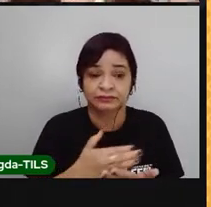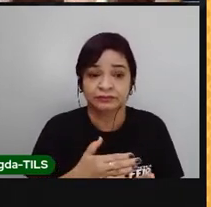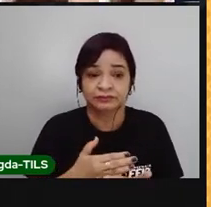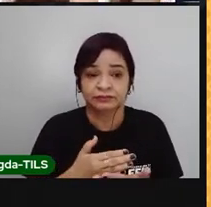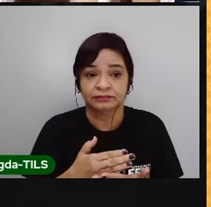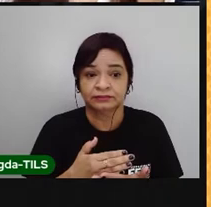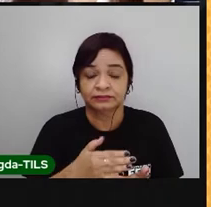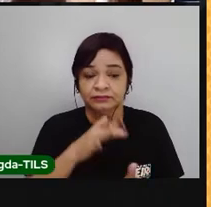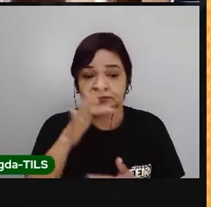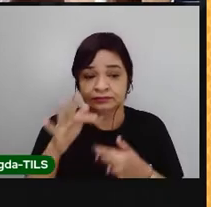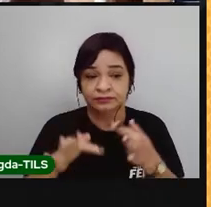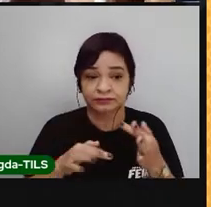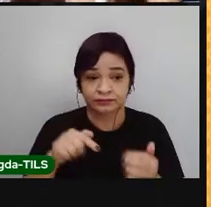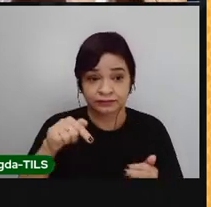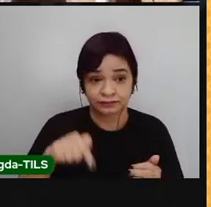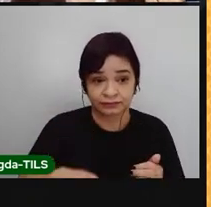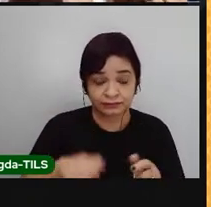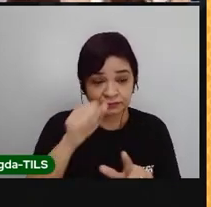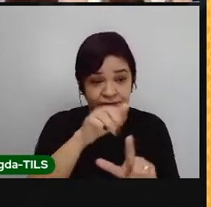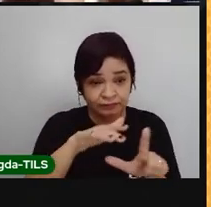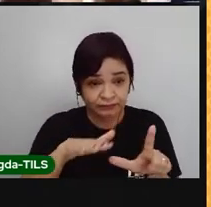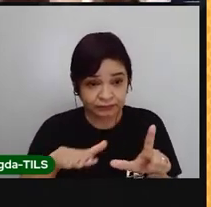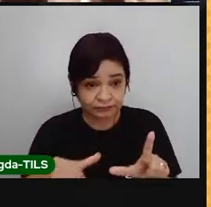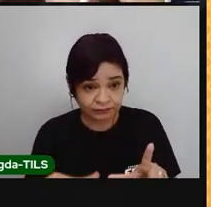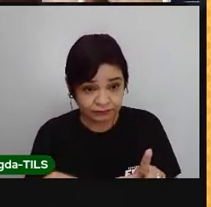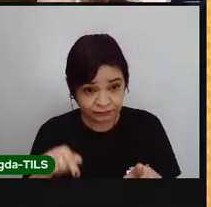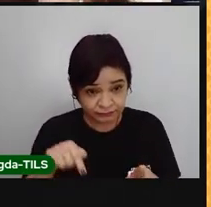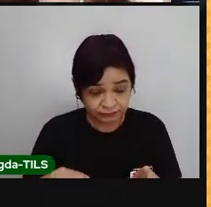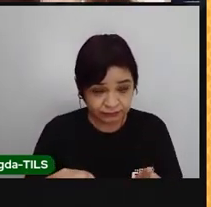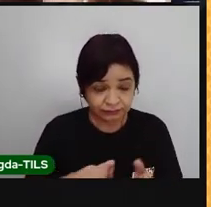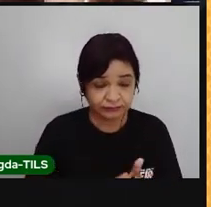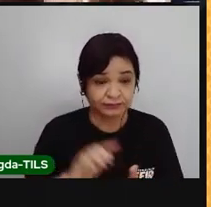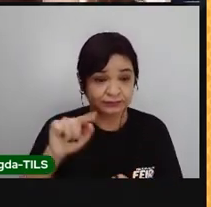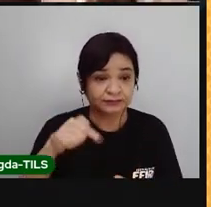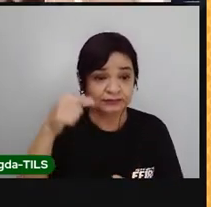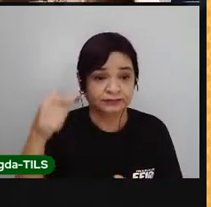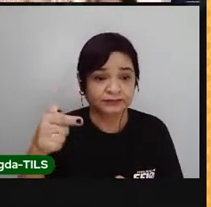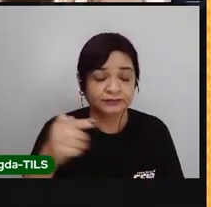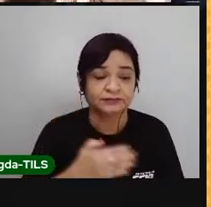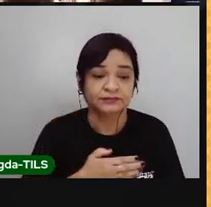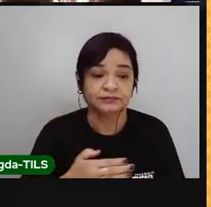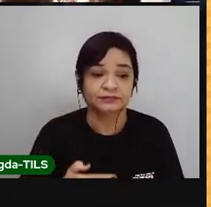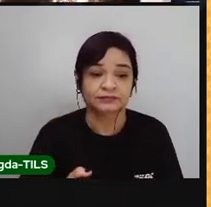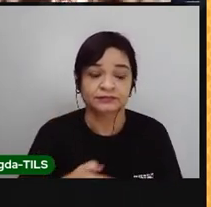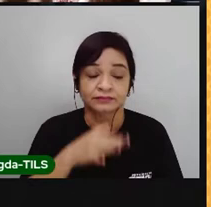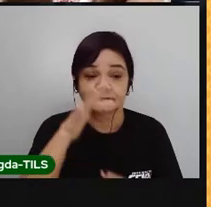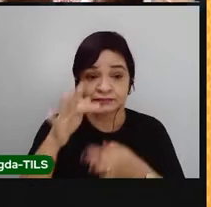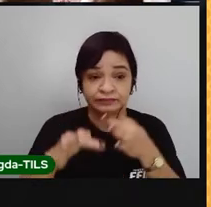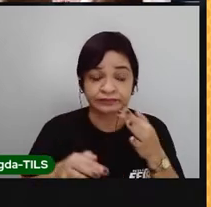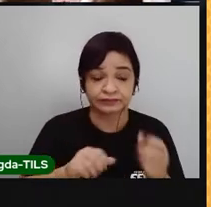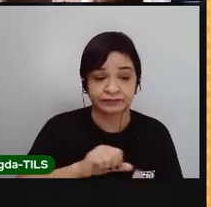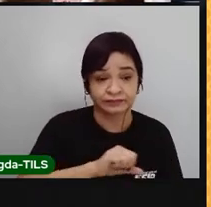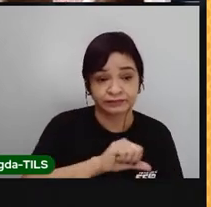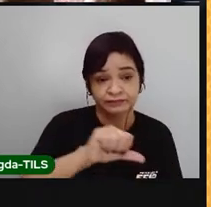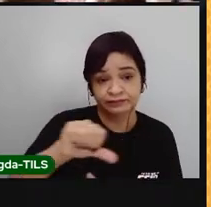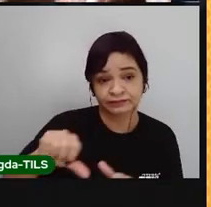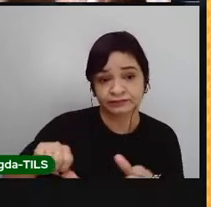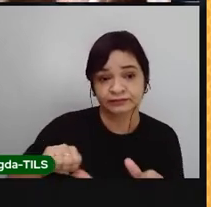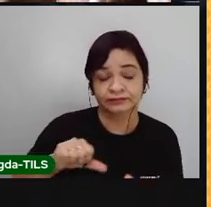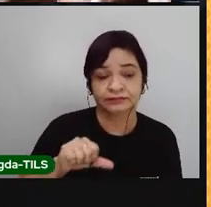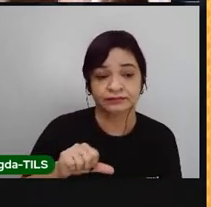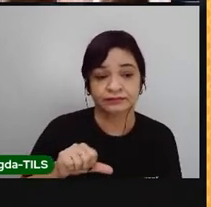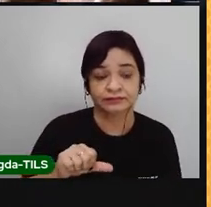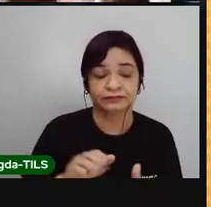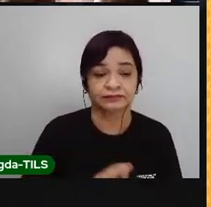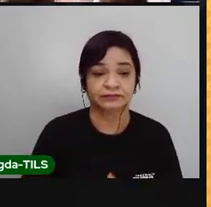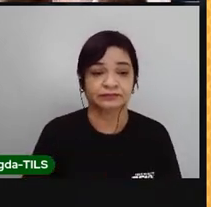Então, a gente aqui iniciou o outono, no dia 21 de março, e eles lá iniciaram a primavera, que é a estação oposta. Sempre vão ser estações